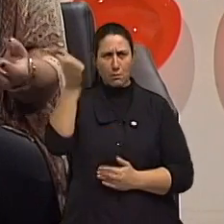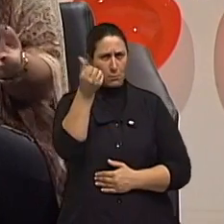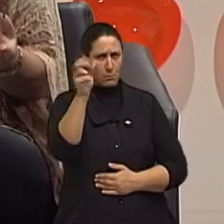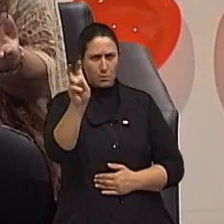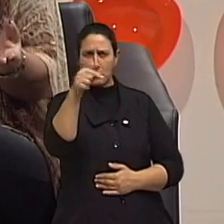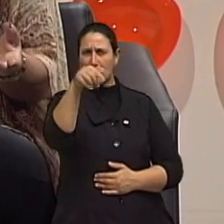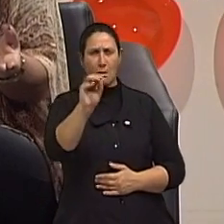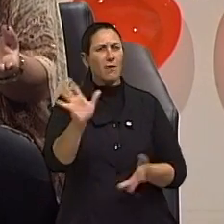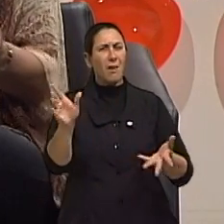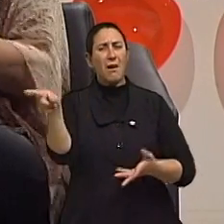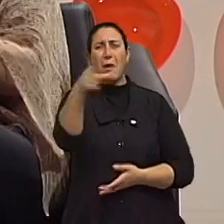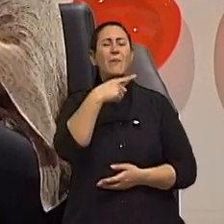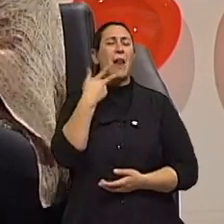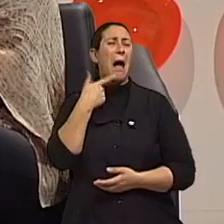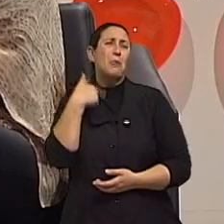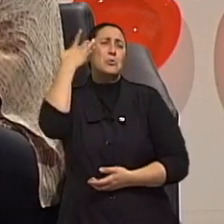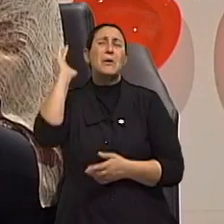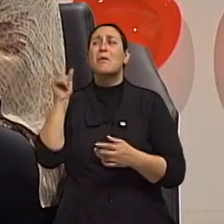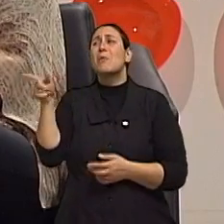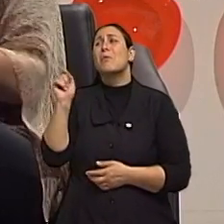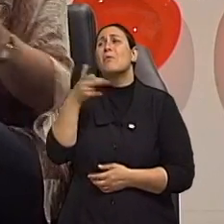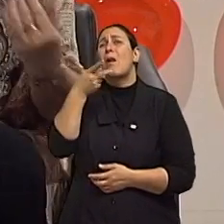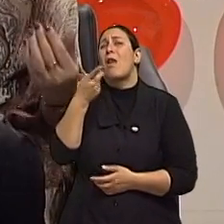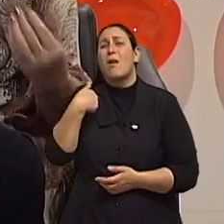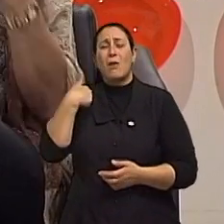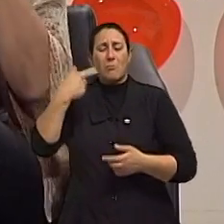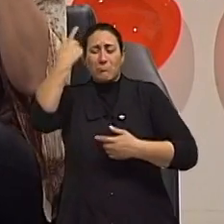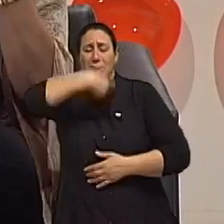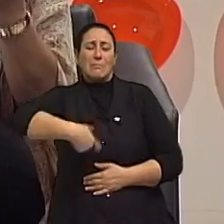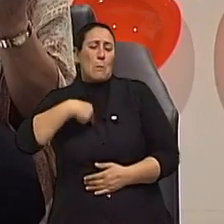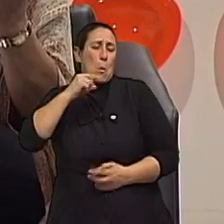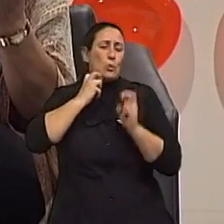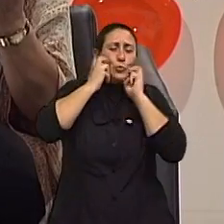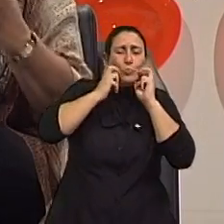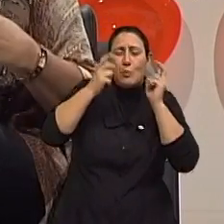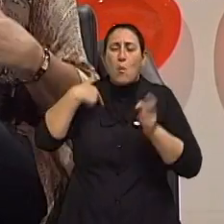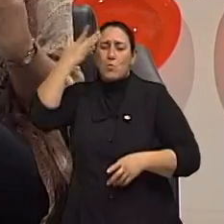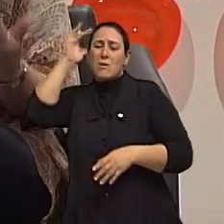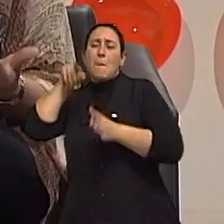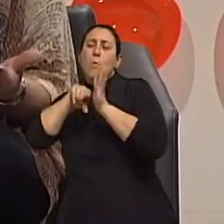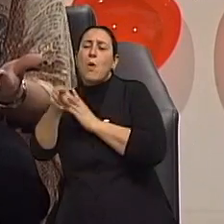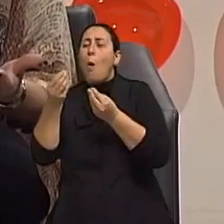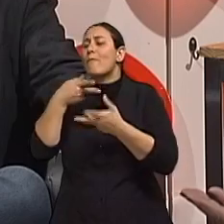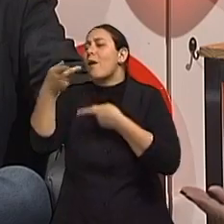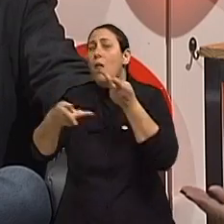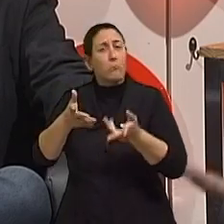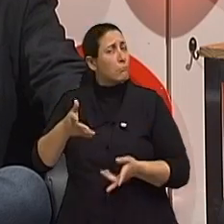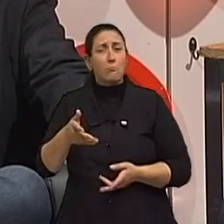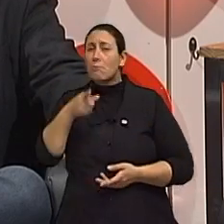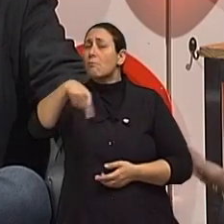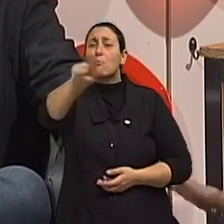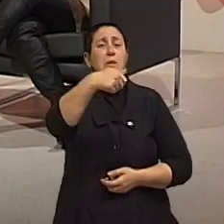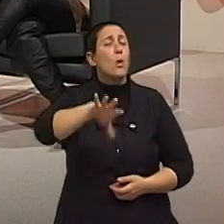namorando porque eu não sei o que dizer. O doutor está dizendo que não precisa nem dizer nada. é tomar atitude. Sim.